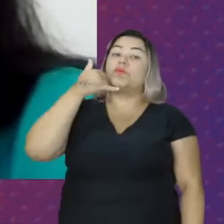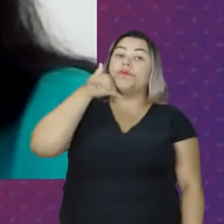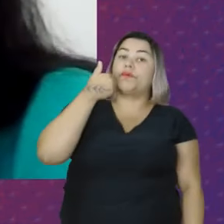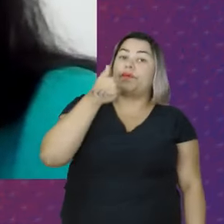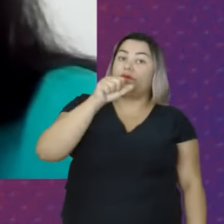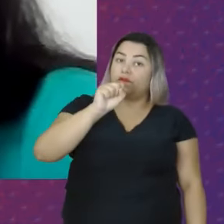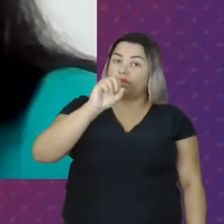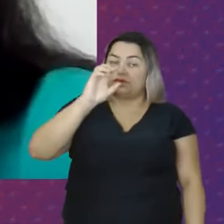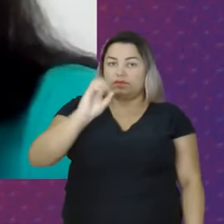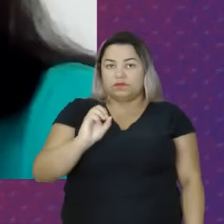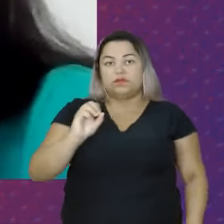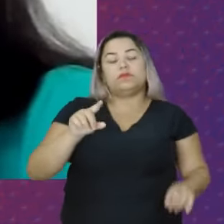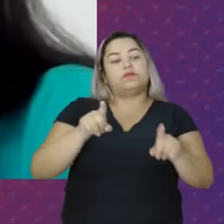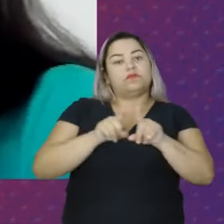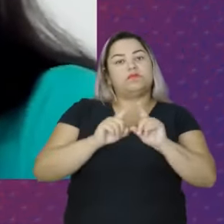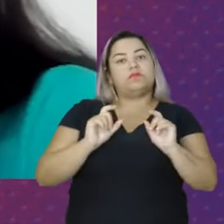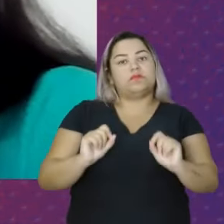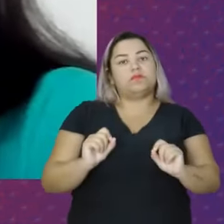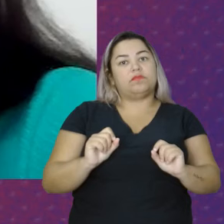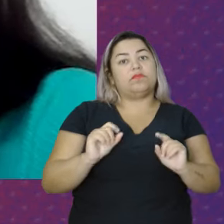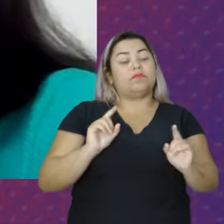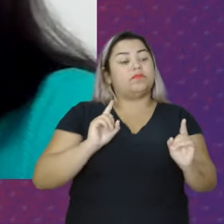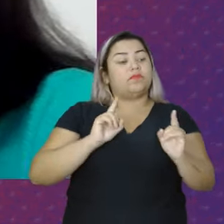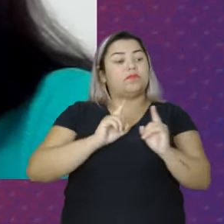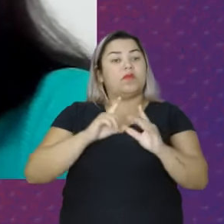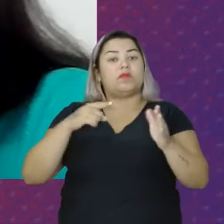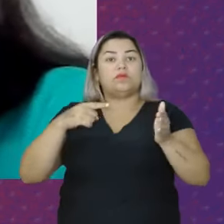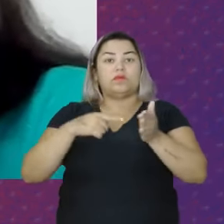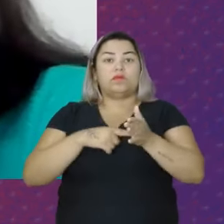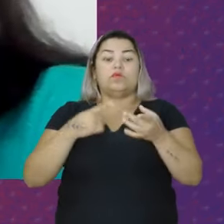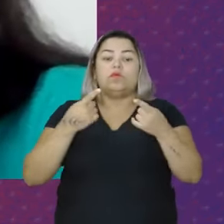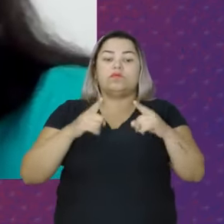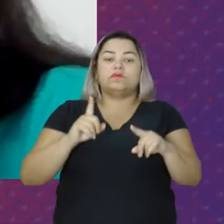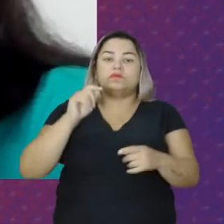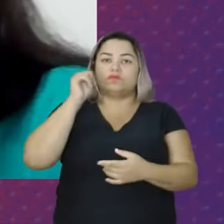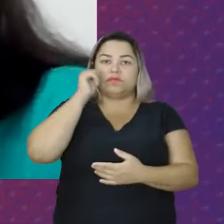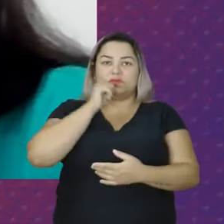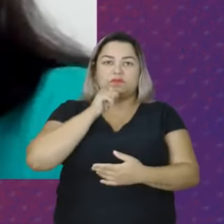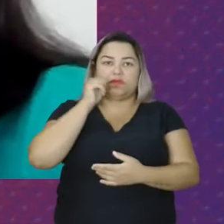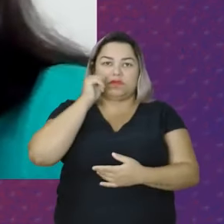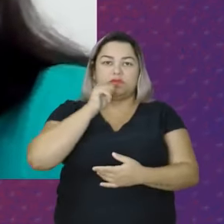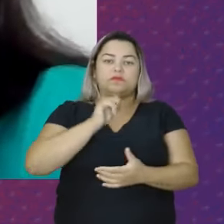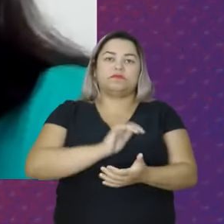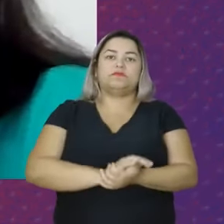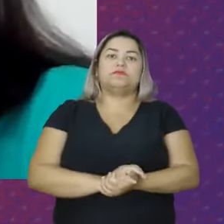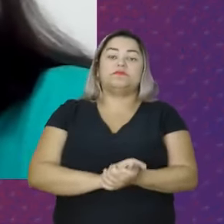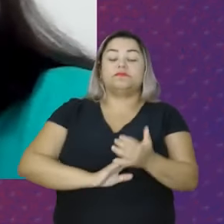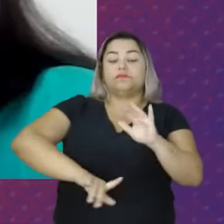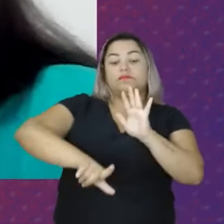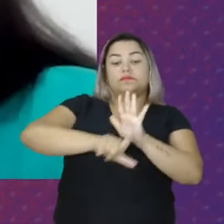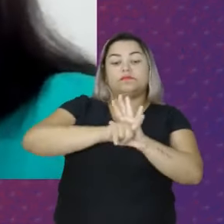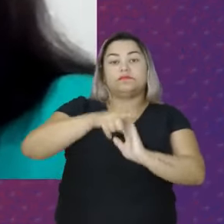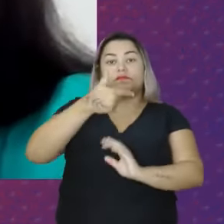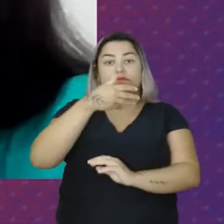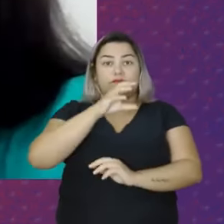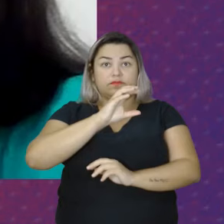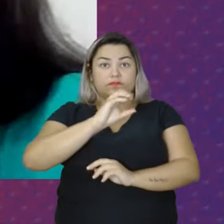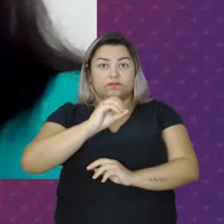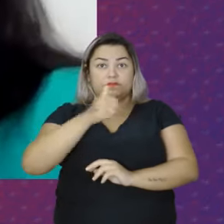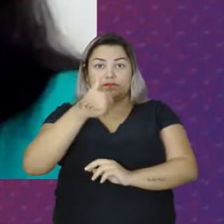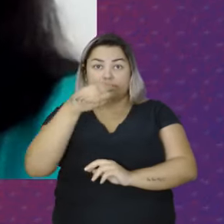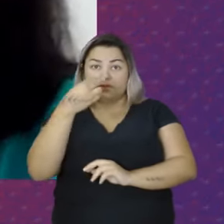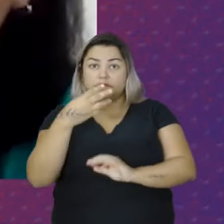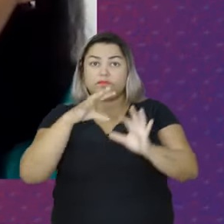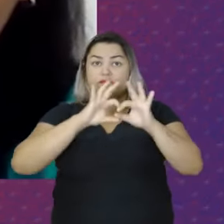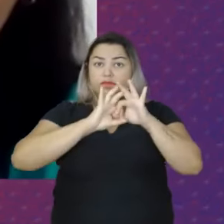Destinado A atender Denúncias De violência contra a mulher E essa lei De 2003 Dava autorização